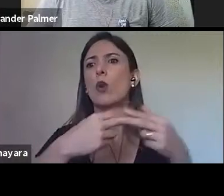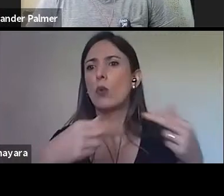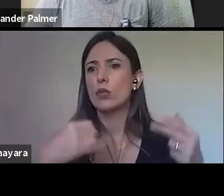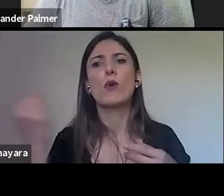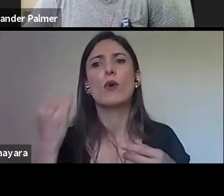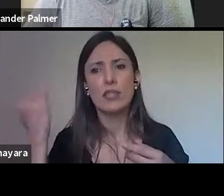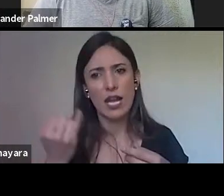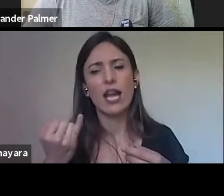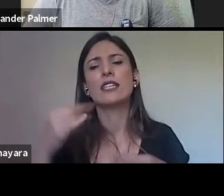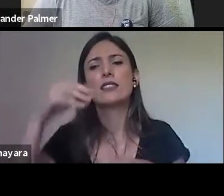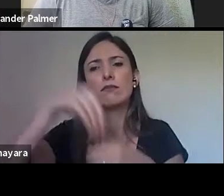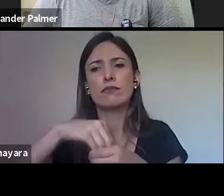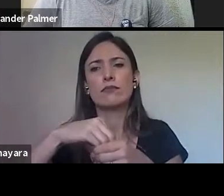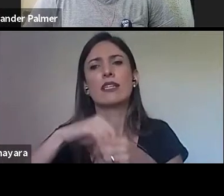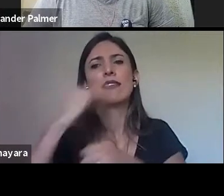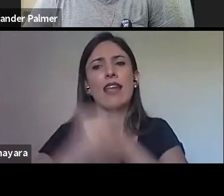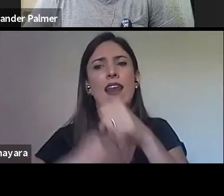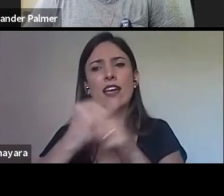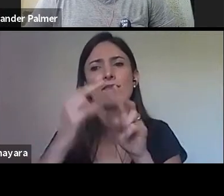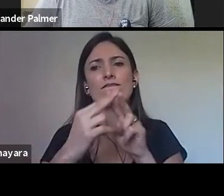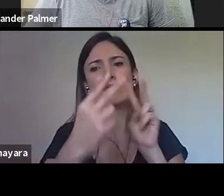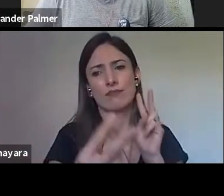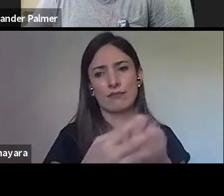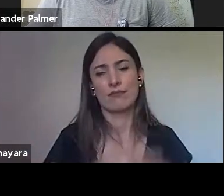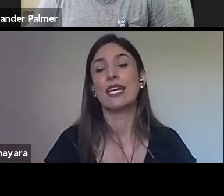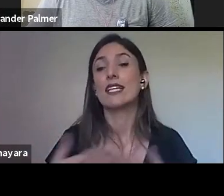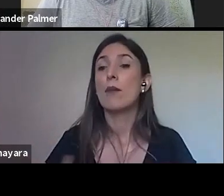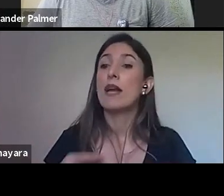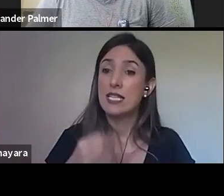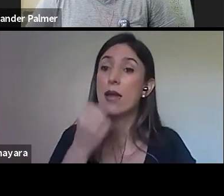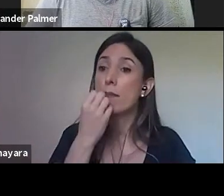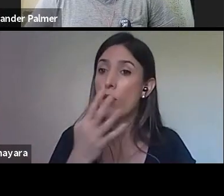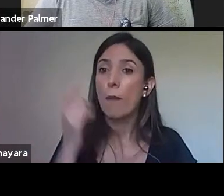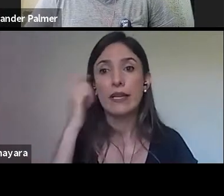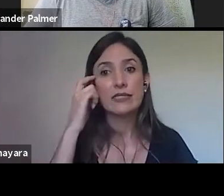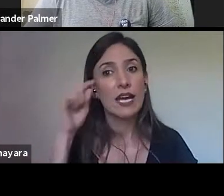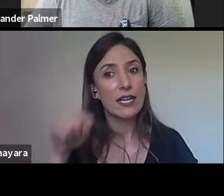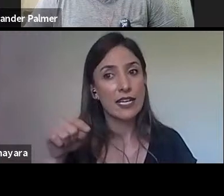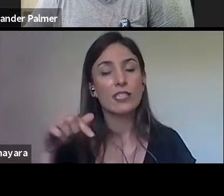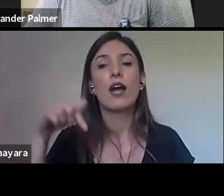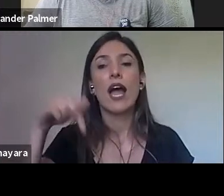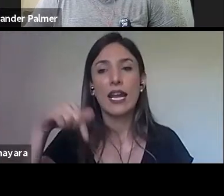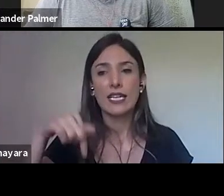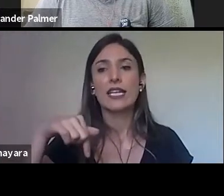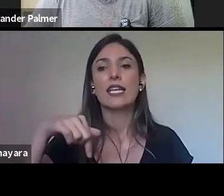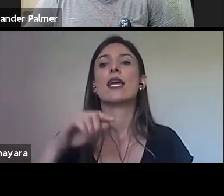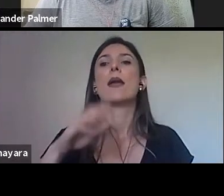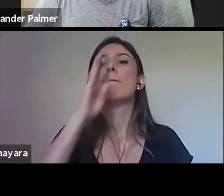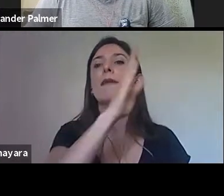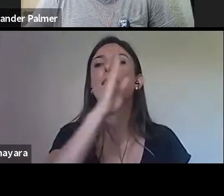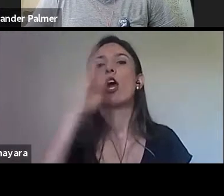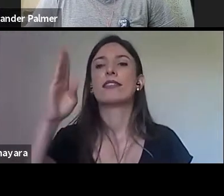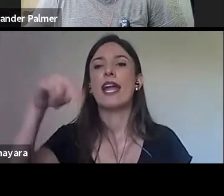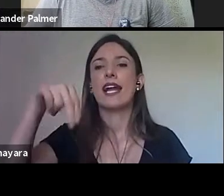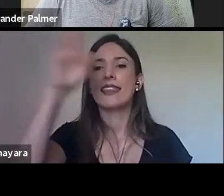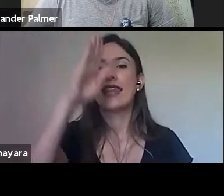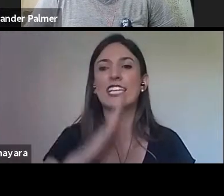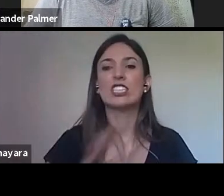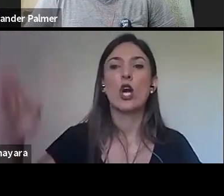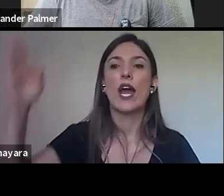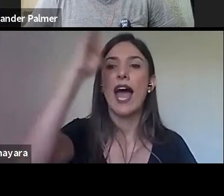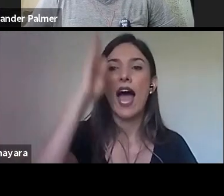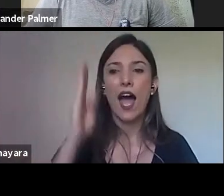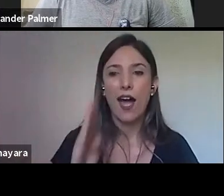digitalizações, né? Que é feita pela Biblioteca Nacional nossa, né? Pelo Arquivo Nacional, pelo Artur do Tombo,